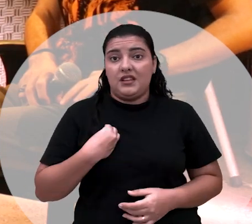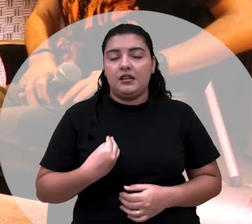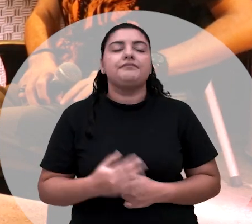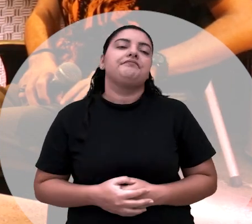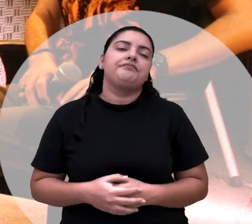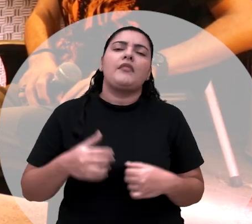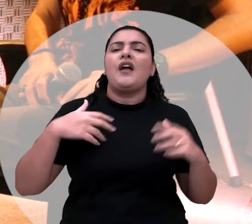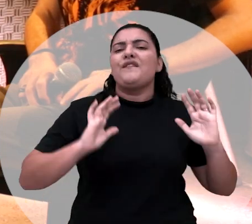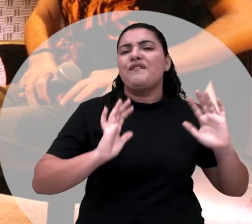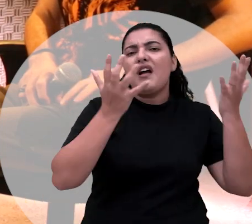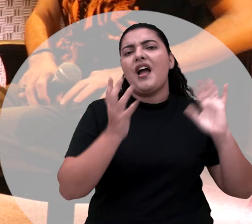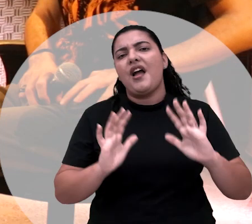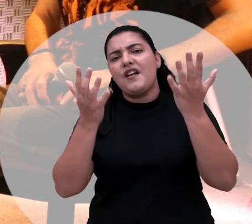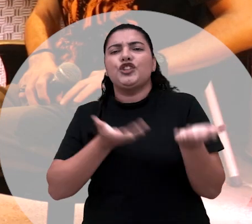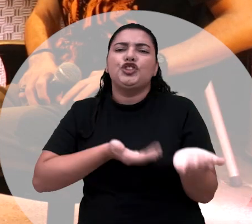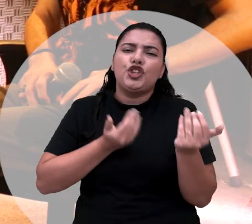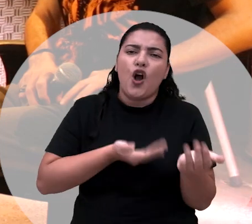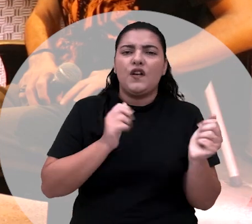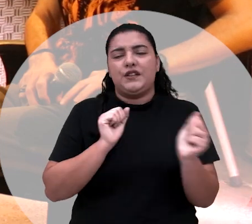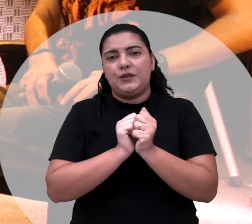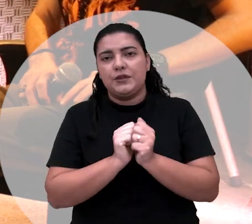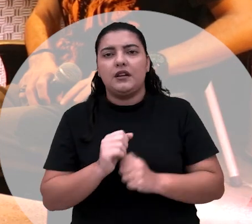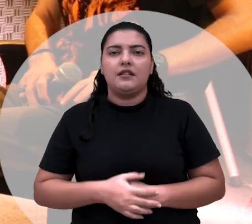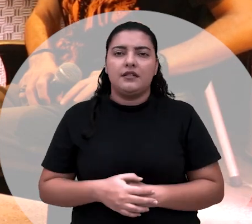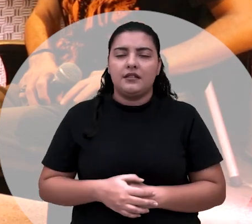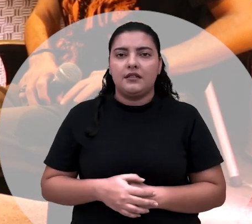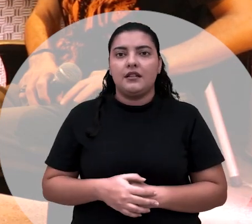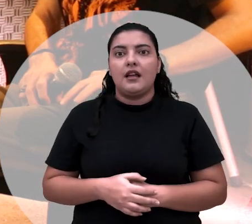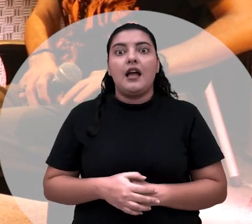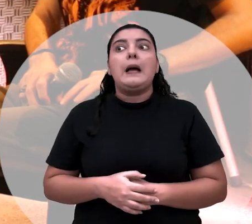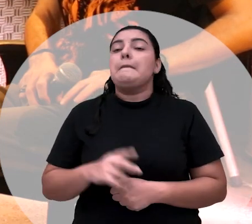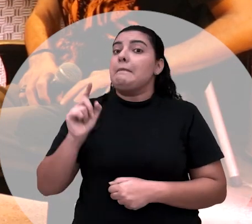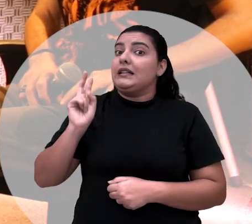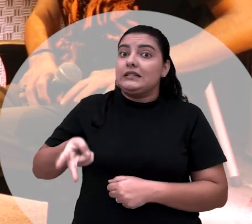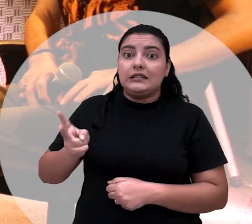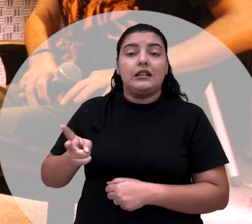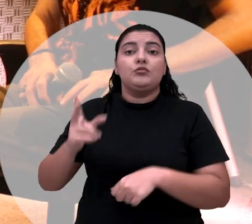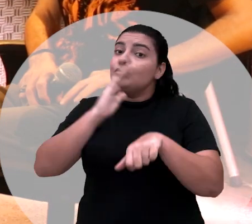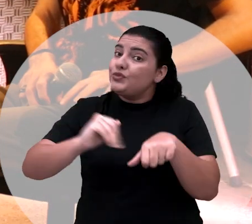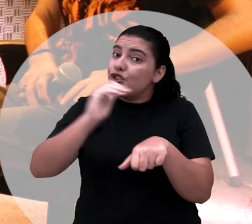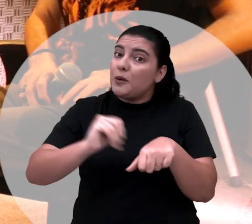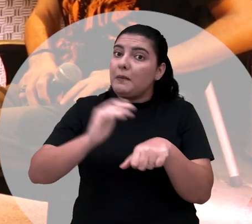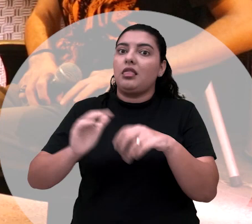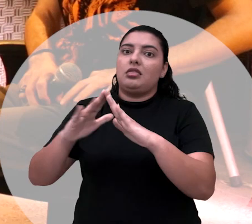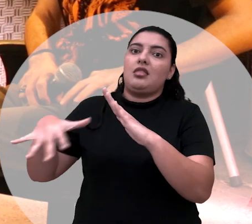Então, eu ia para várias festas com vários jovens. Quando eu me acordava, era dentro do terreiro. A mãe de santo.